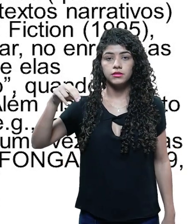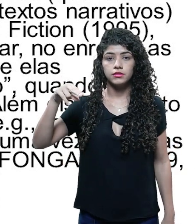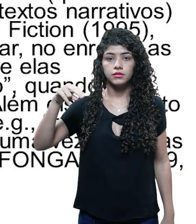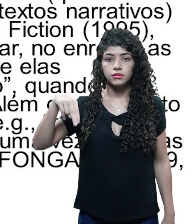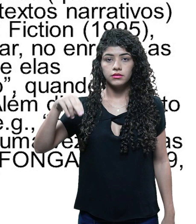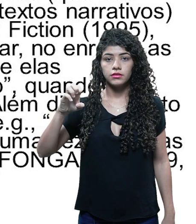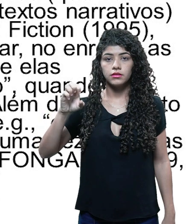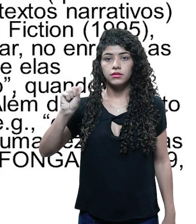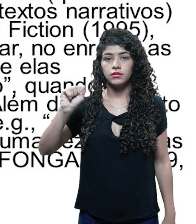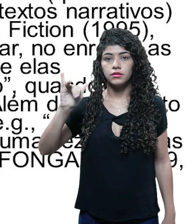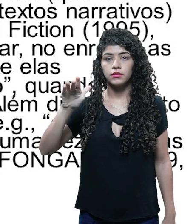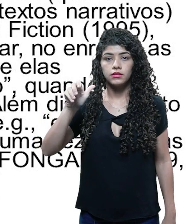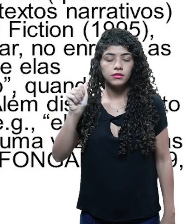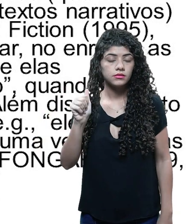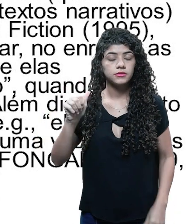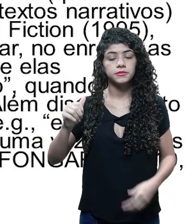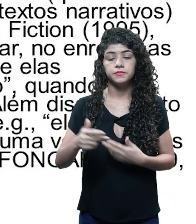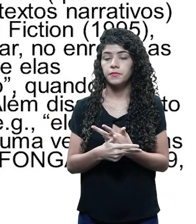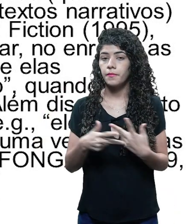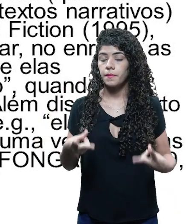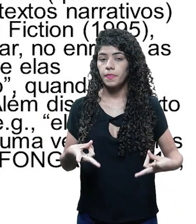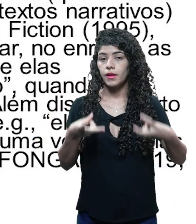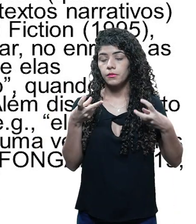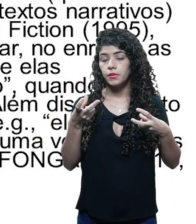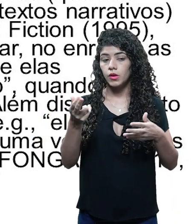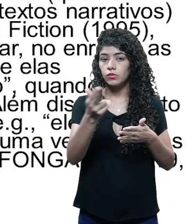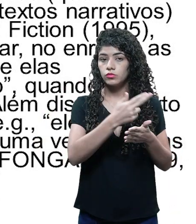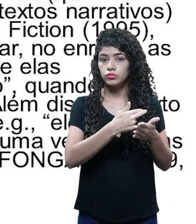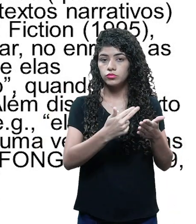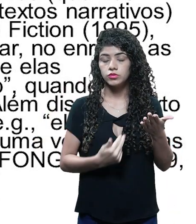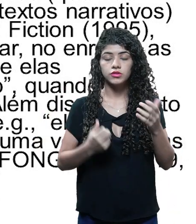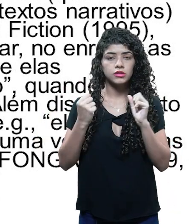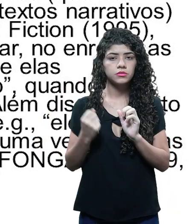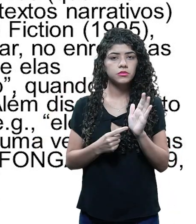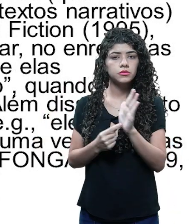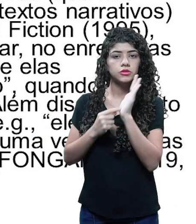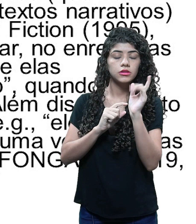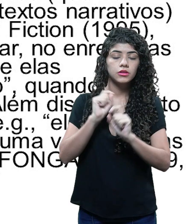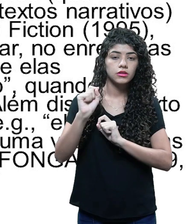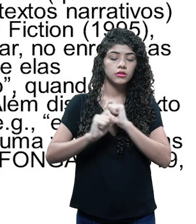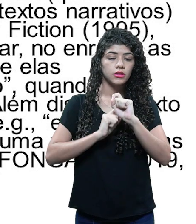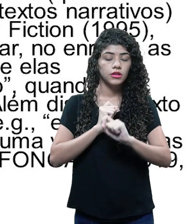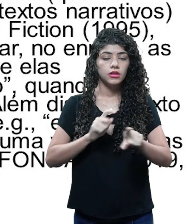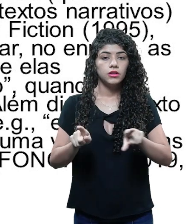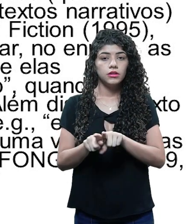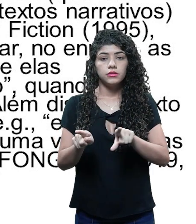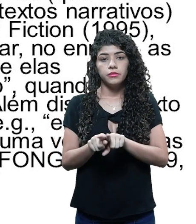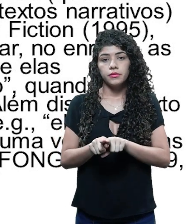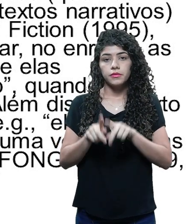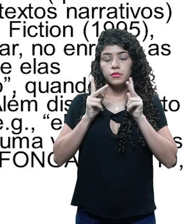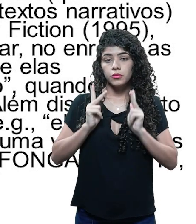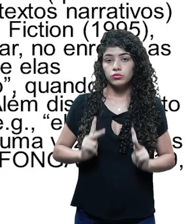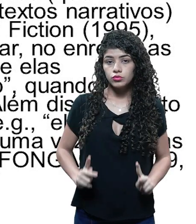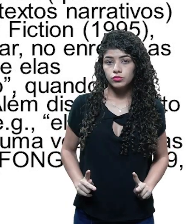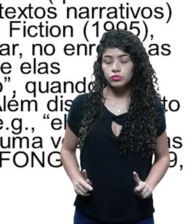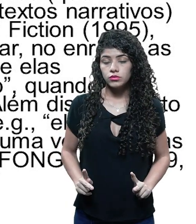dias com ela, Pulp Fiction. Podemos notar que os textos narrativos, eles podem apresentar no enredo